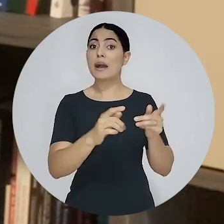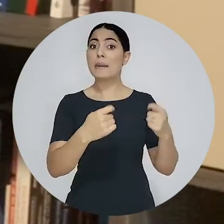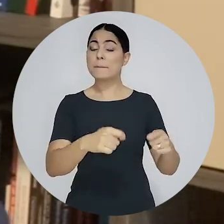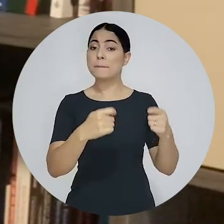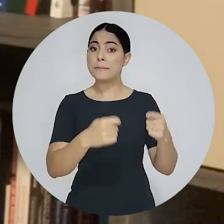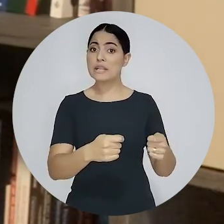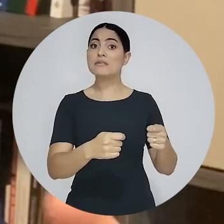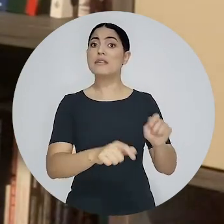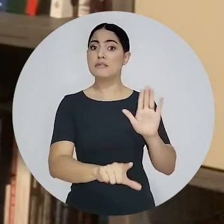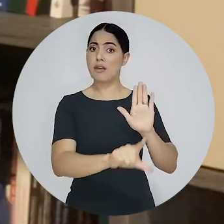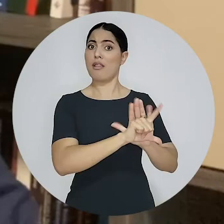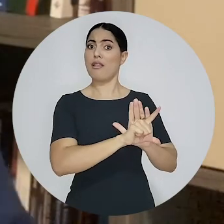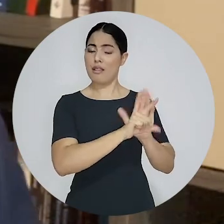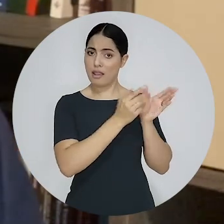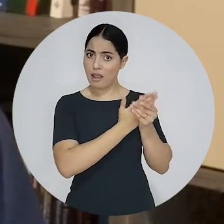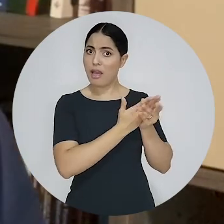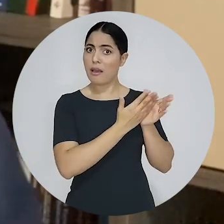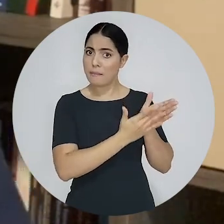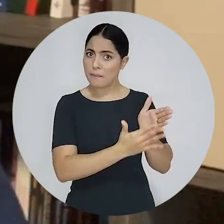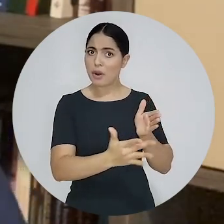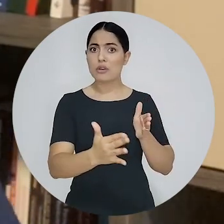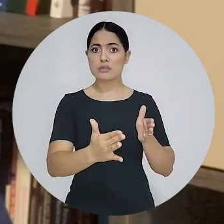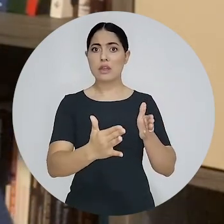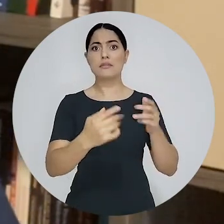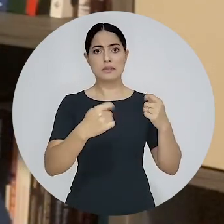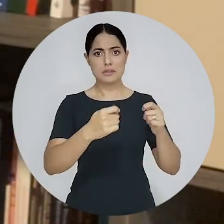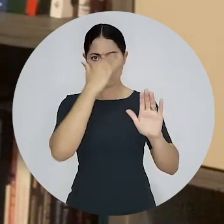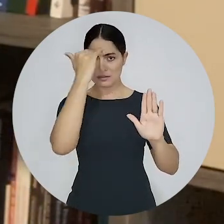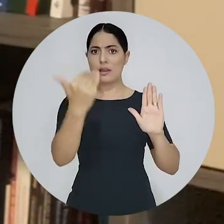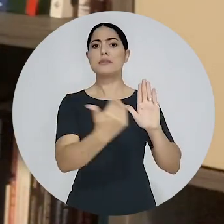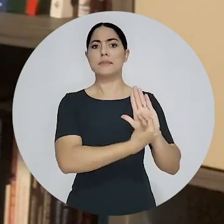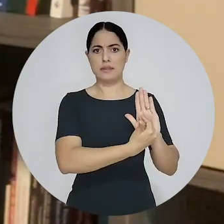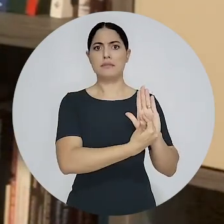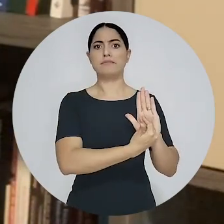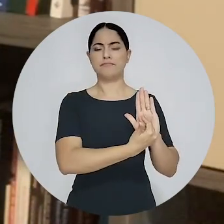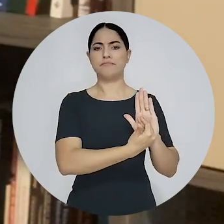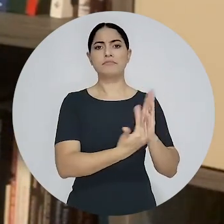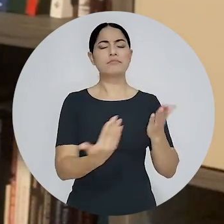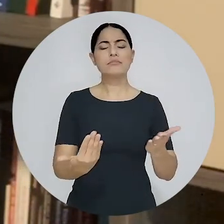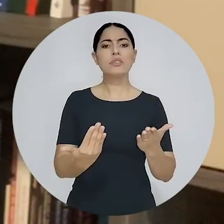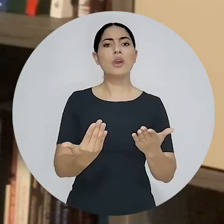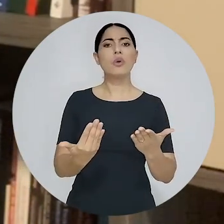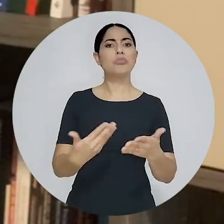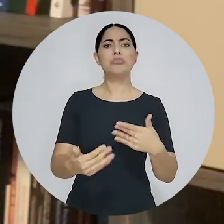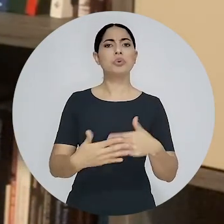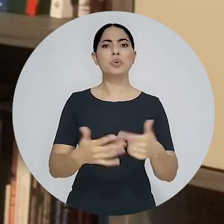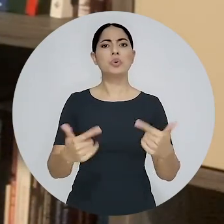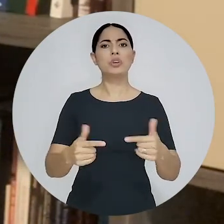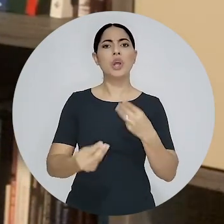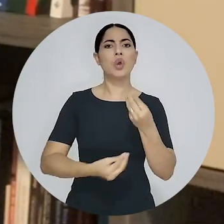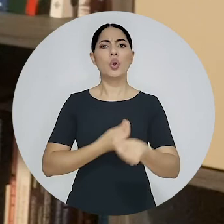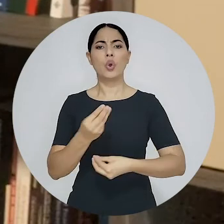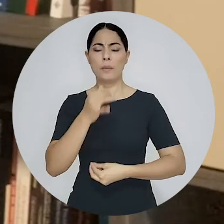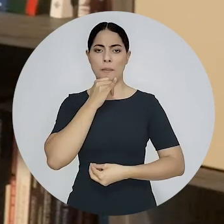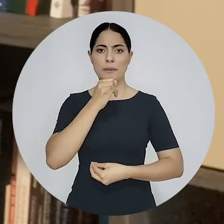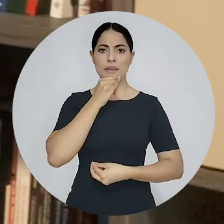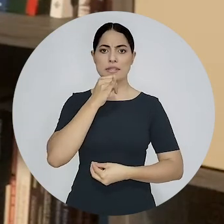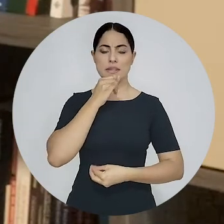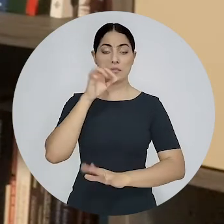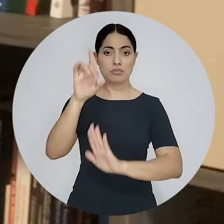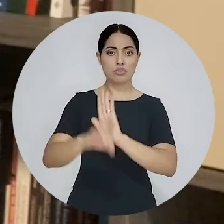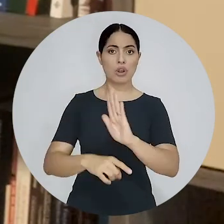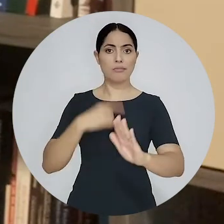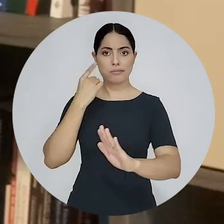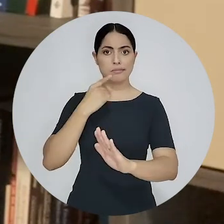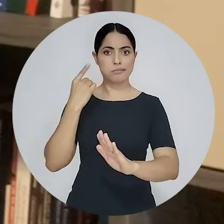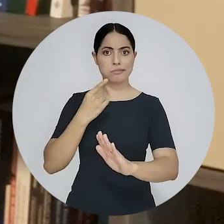após o respeito ao devido processo legal. Então não há nenhuma contradição entre exigir o respeito às prerrogativas